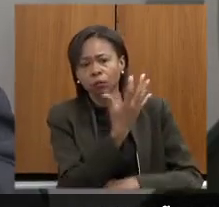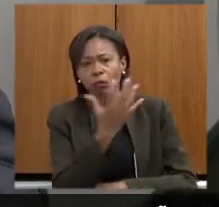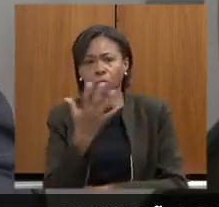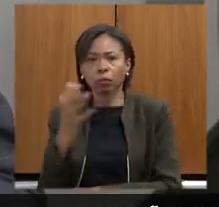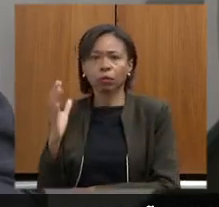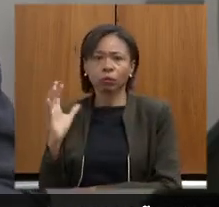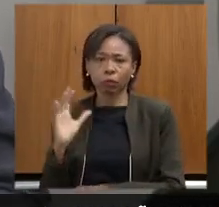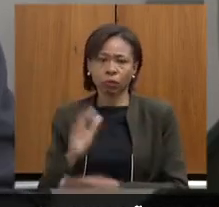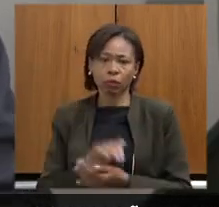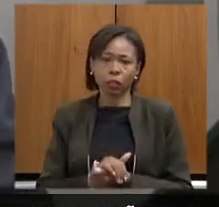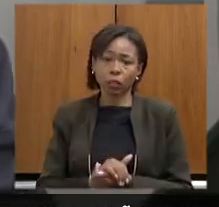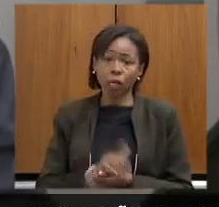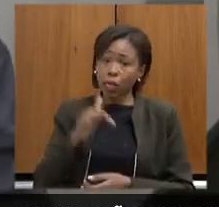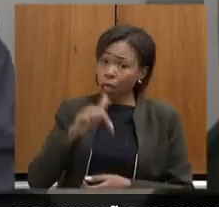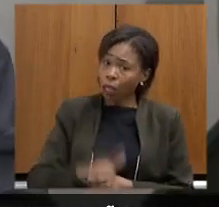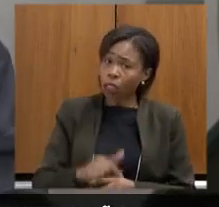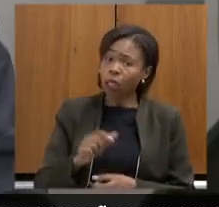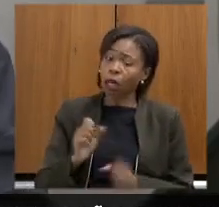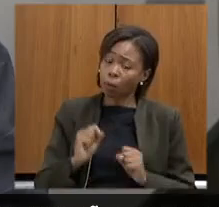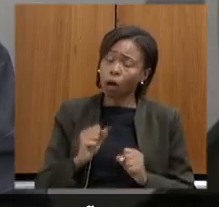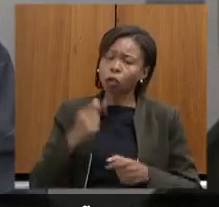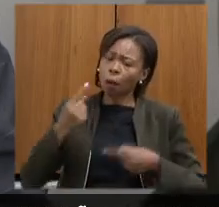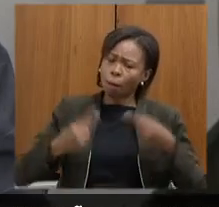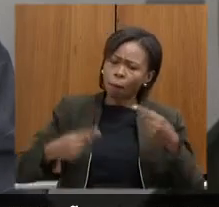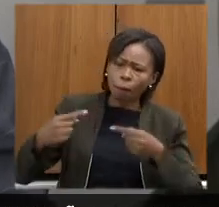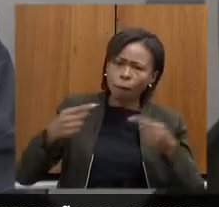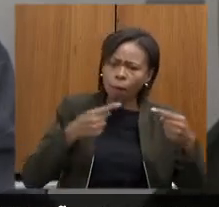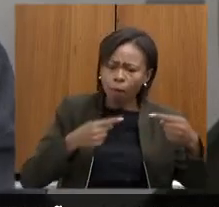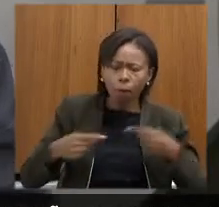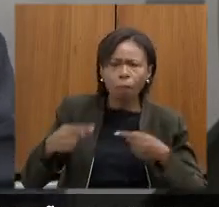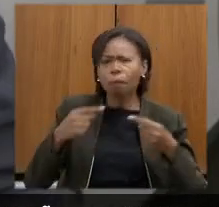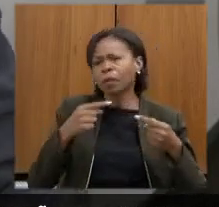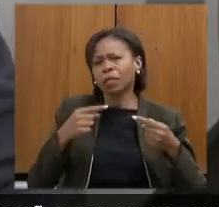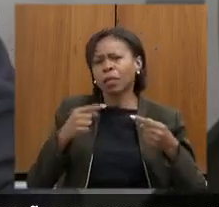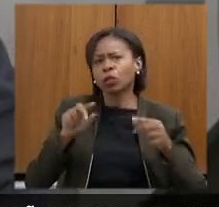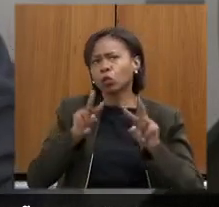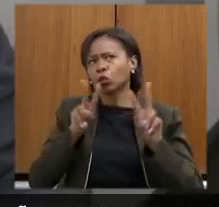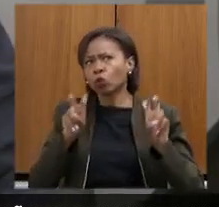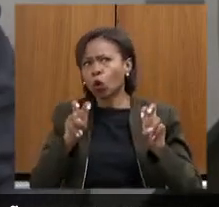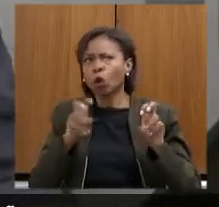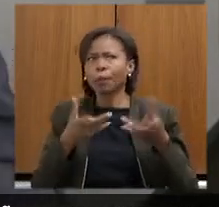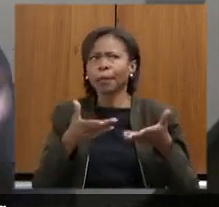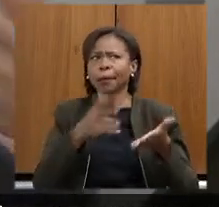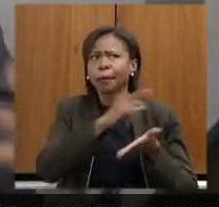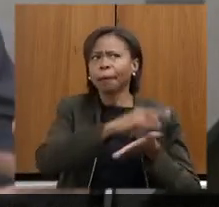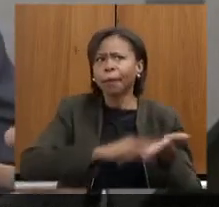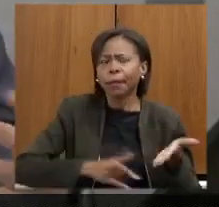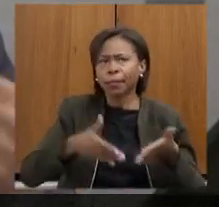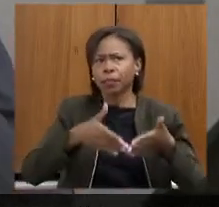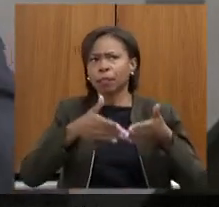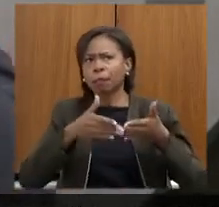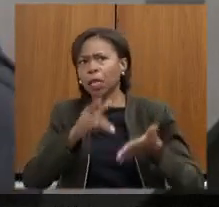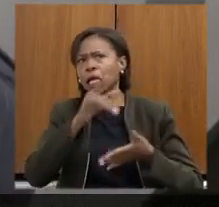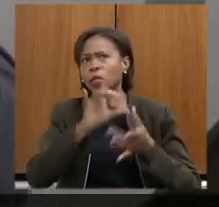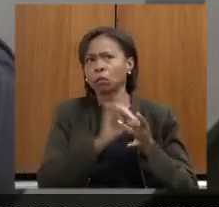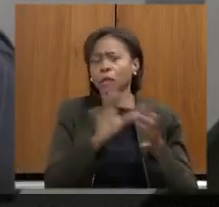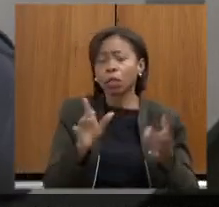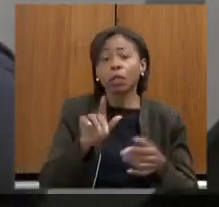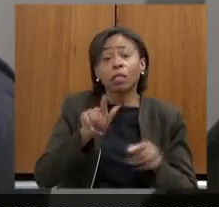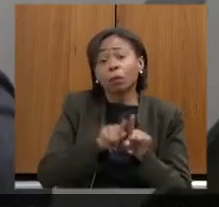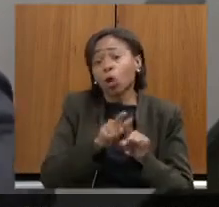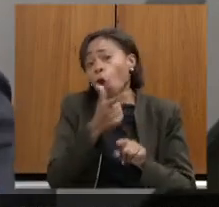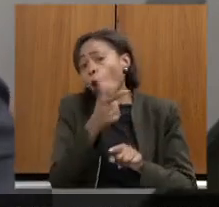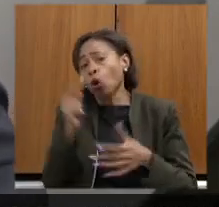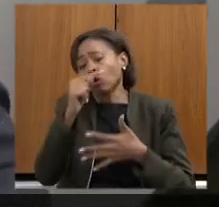conversar não só sobre processos de licenciamento mas sobre outras ações que a